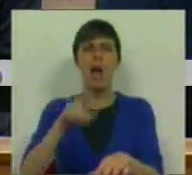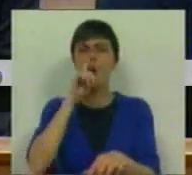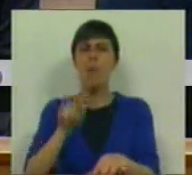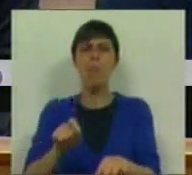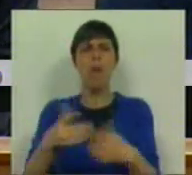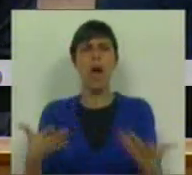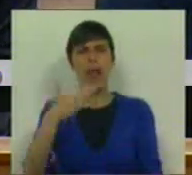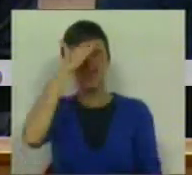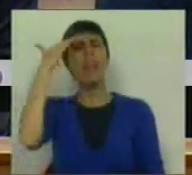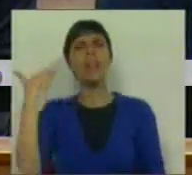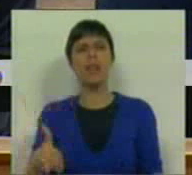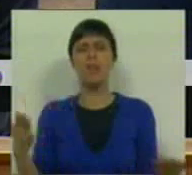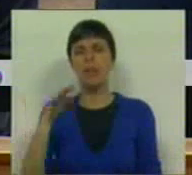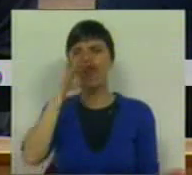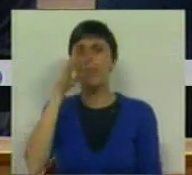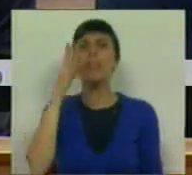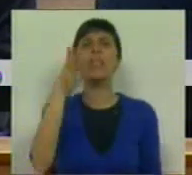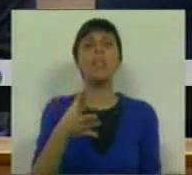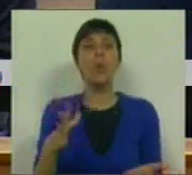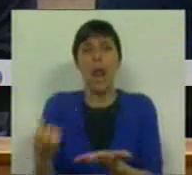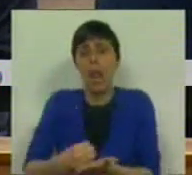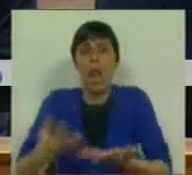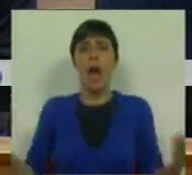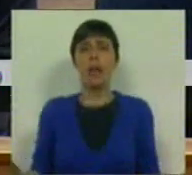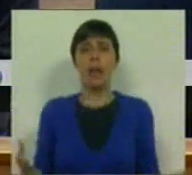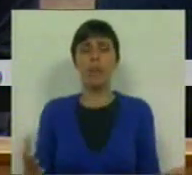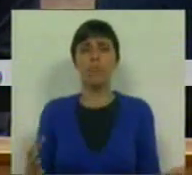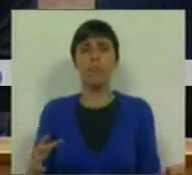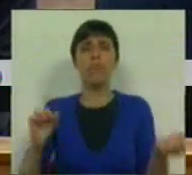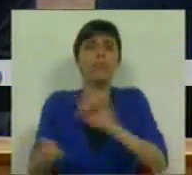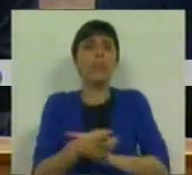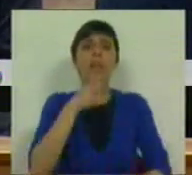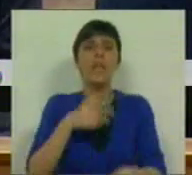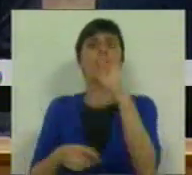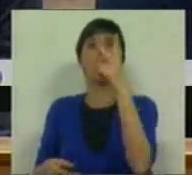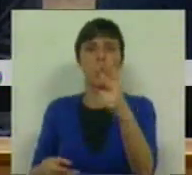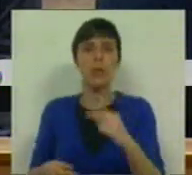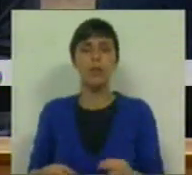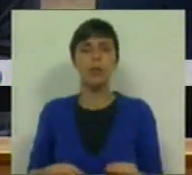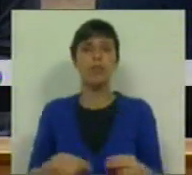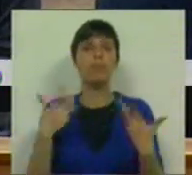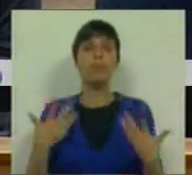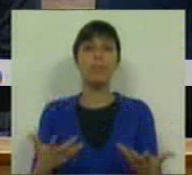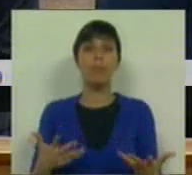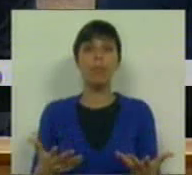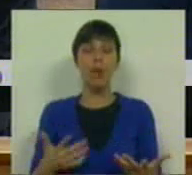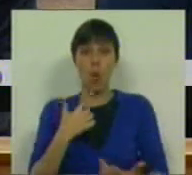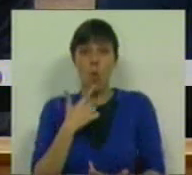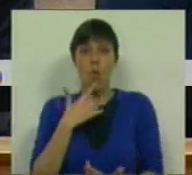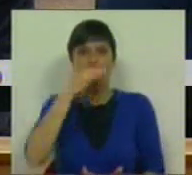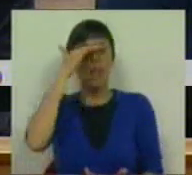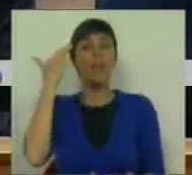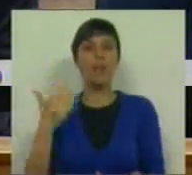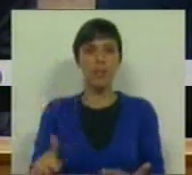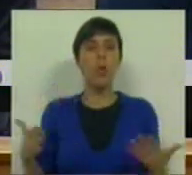momento mais difícil, dizendo nada. Ou antes, dizendo duas coisas. Neste momento de enorme